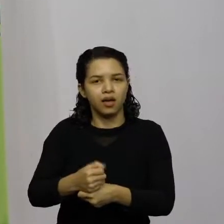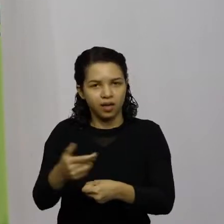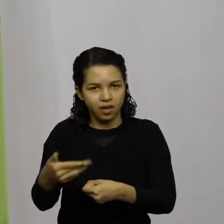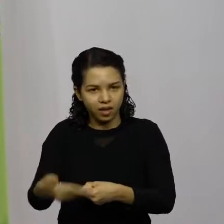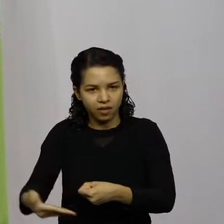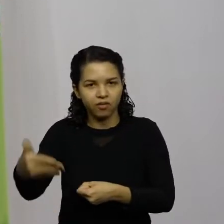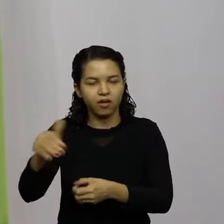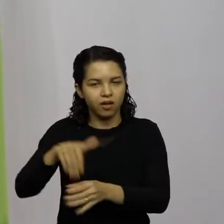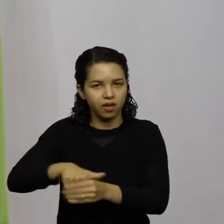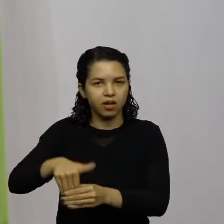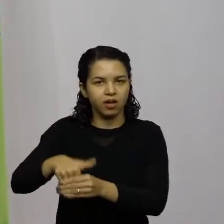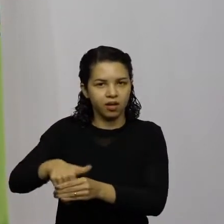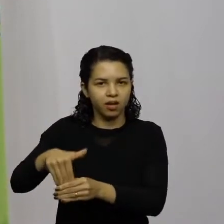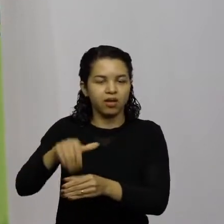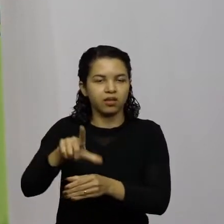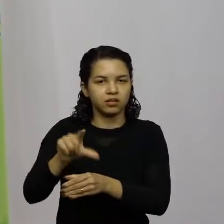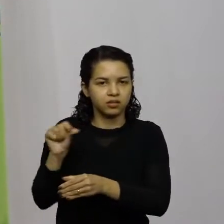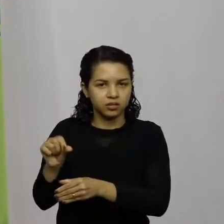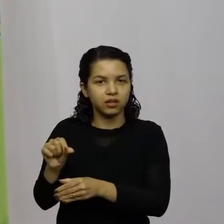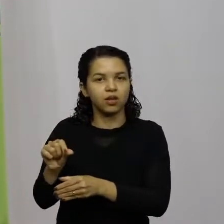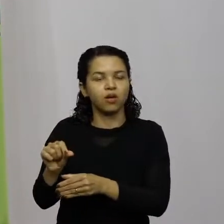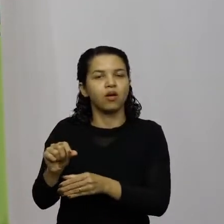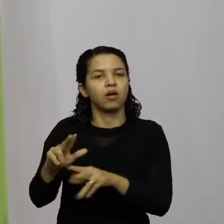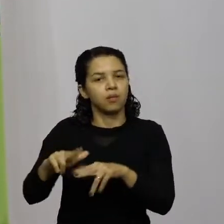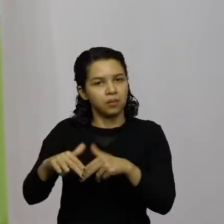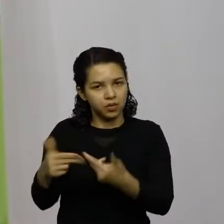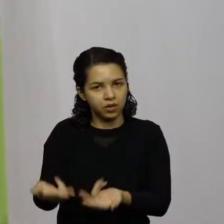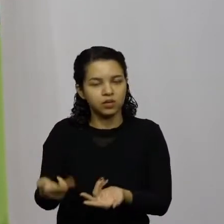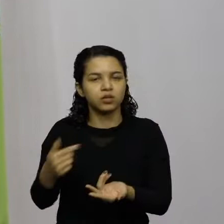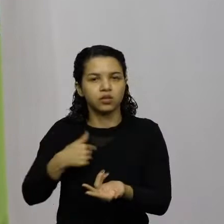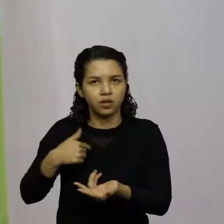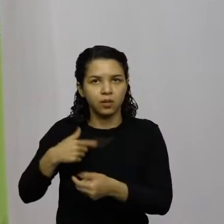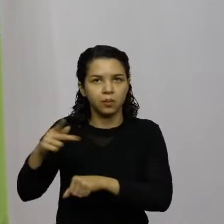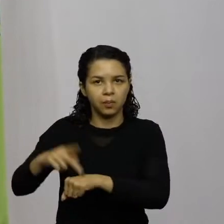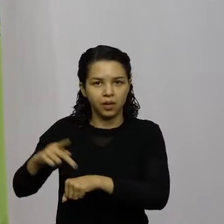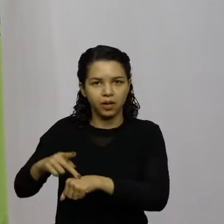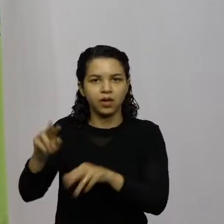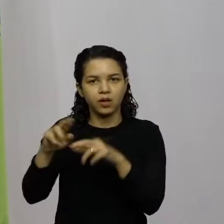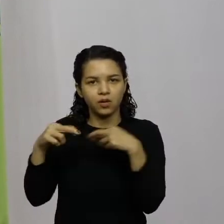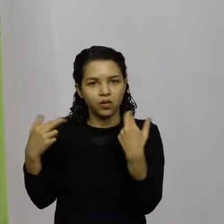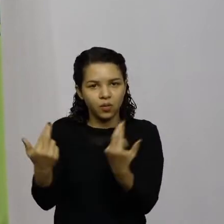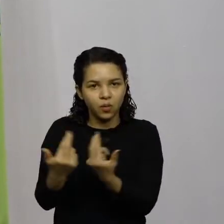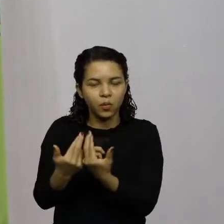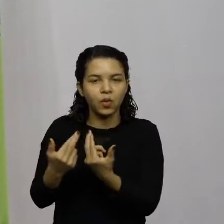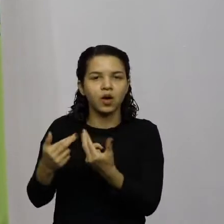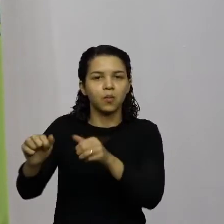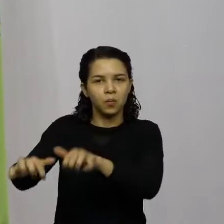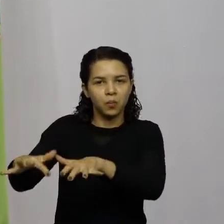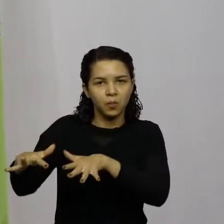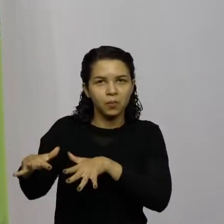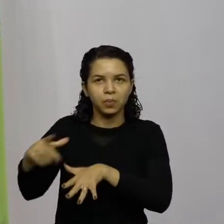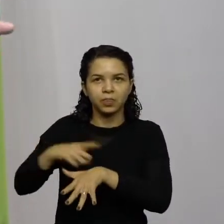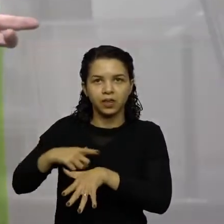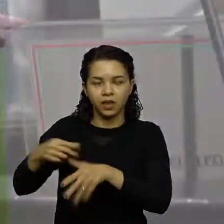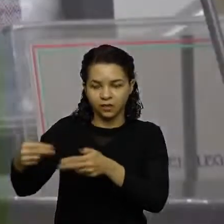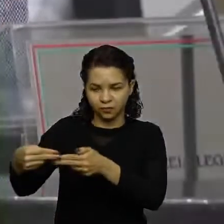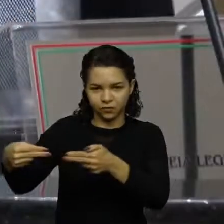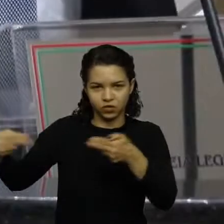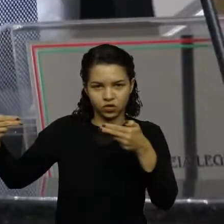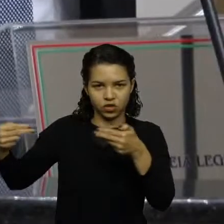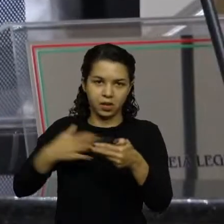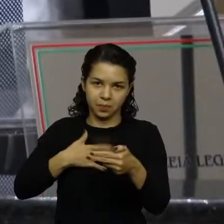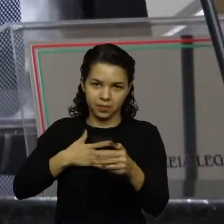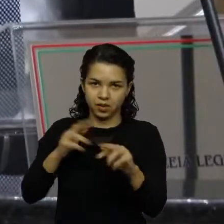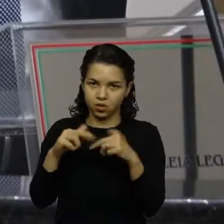eu quero inaugurar essa pedra lá, mais tarde todos estão convidados para a cerimônia que vai acontecer aqui no hall, tem uma fitinha, não, só que a minha cerimônia não